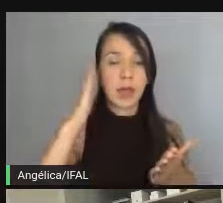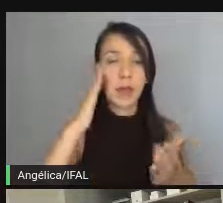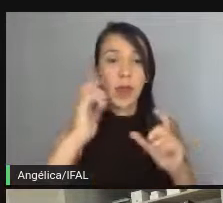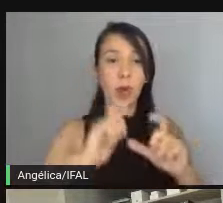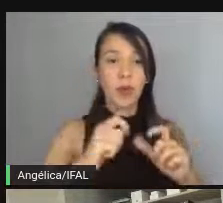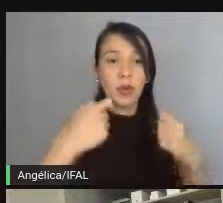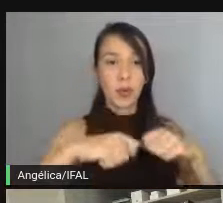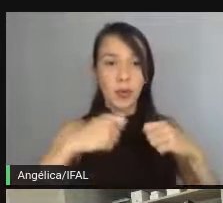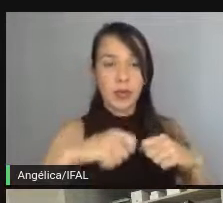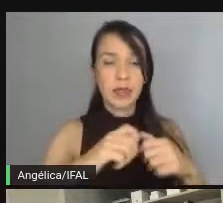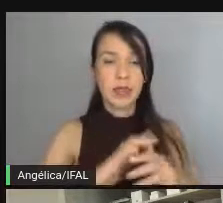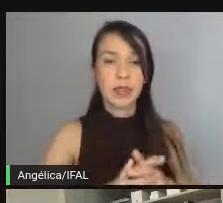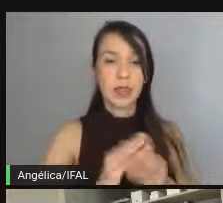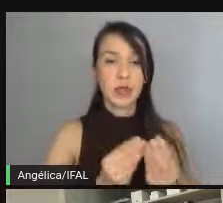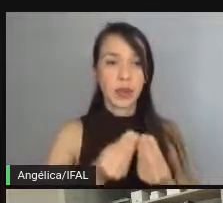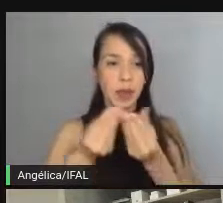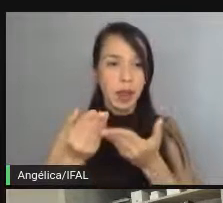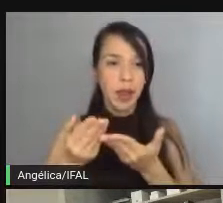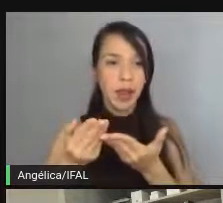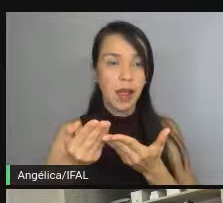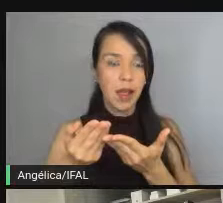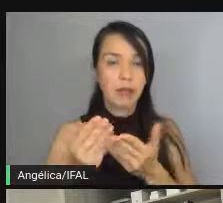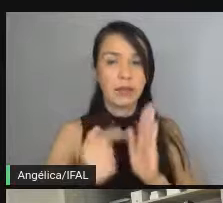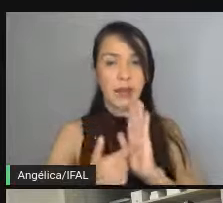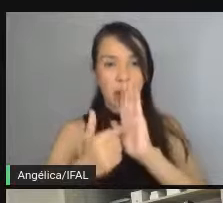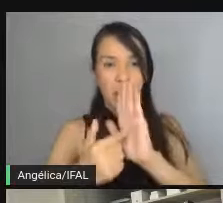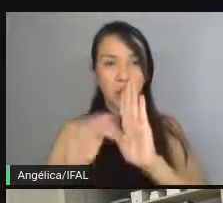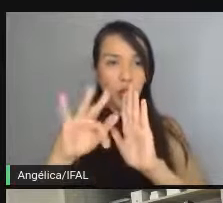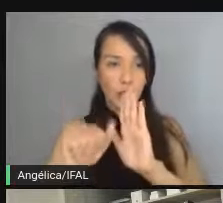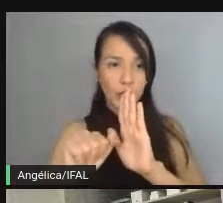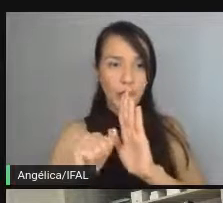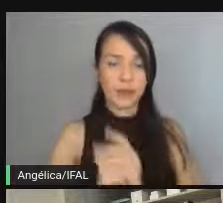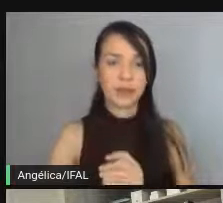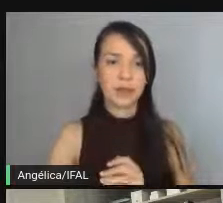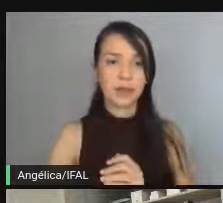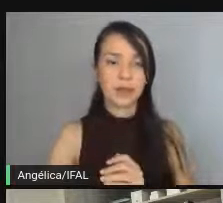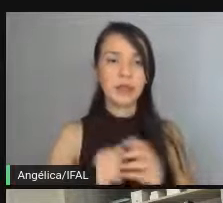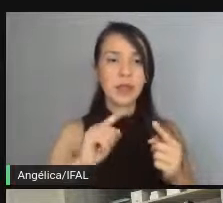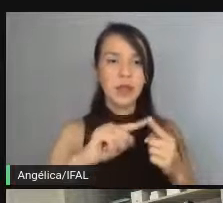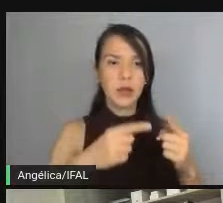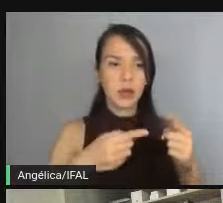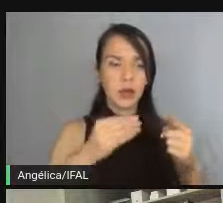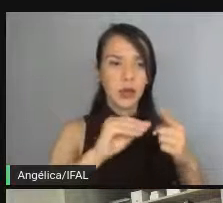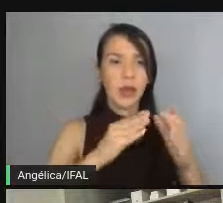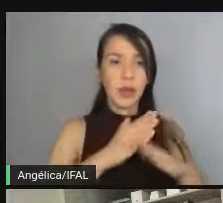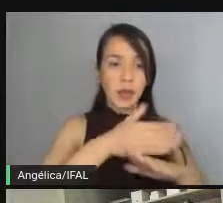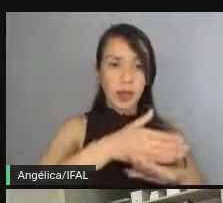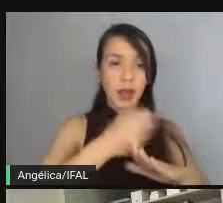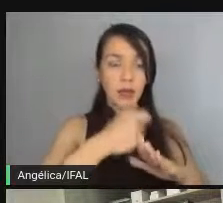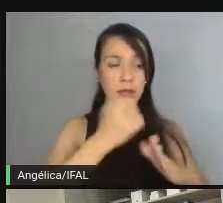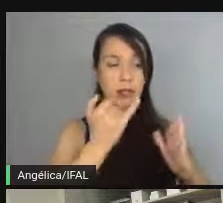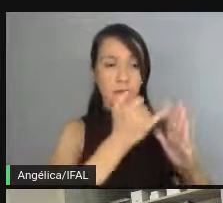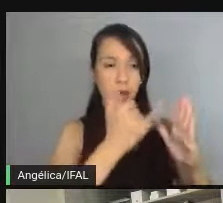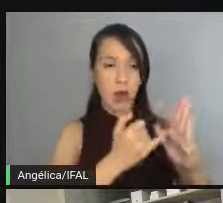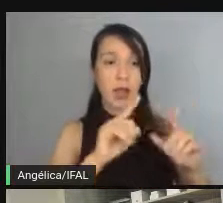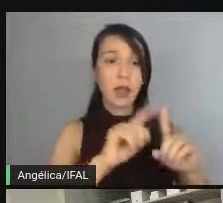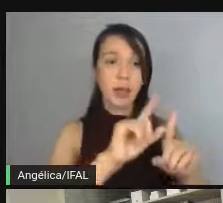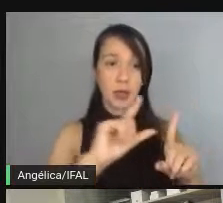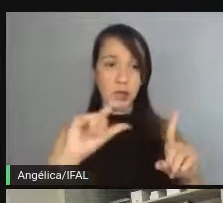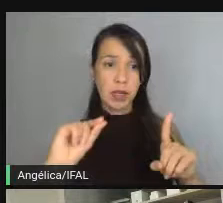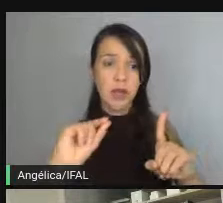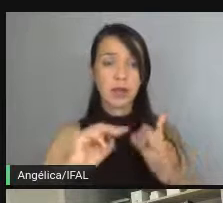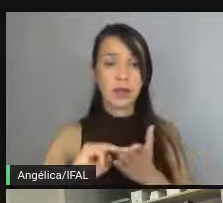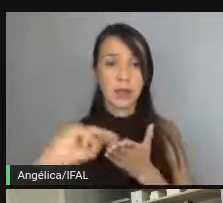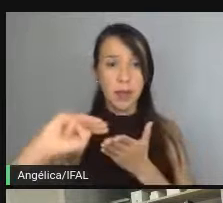o que eu preciso entregar de volta, tanto no ponto de entrada, que é eu preciso receber, quanto no ponto de saída, que seria